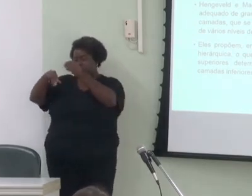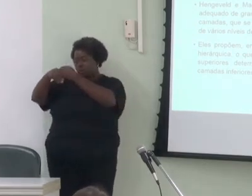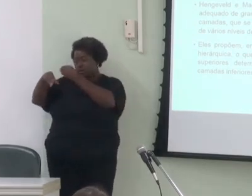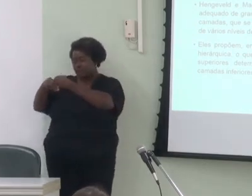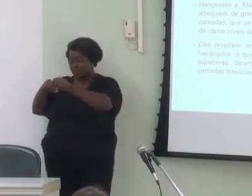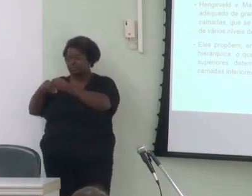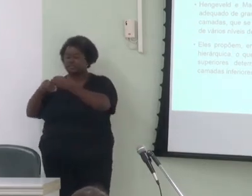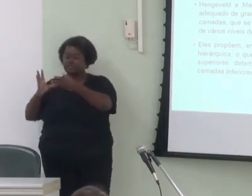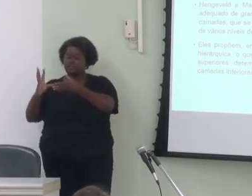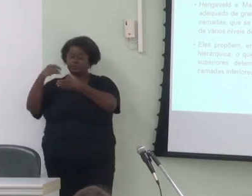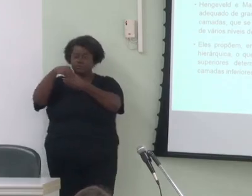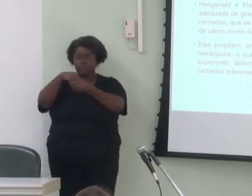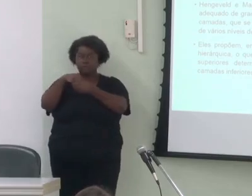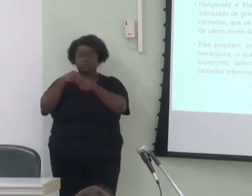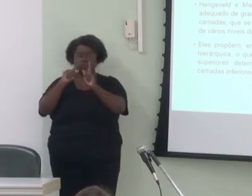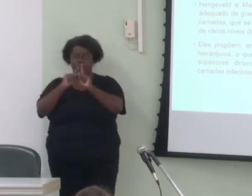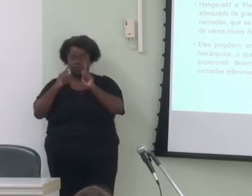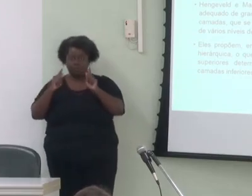componente da gramática.